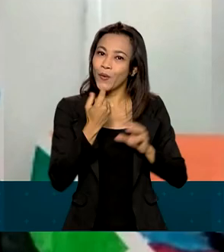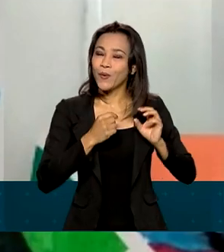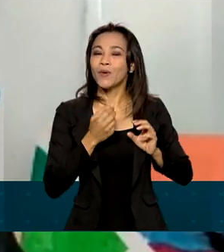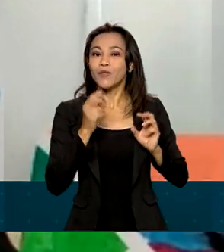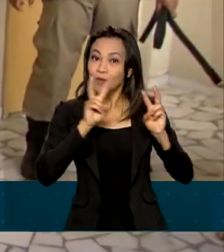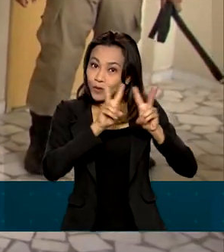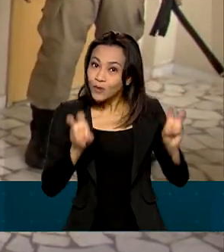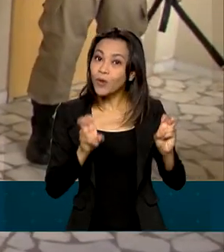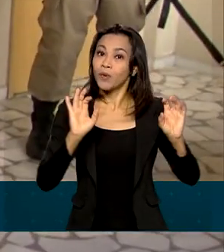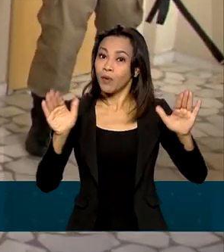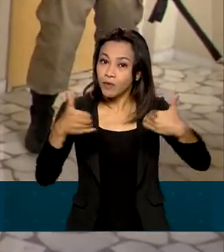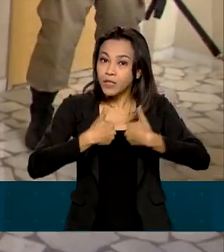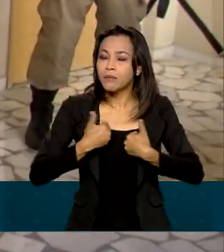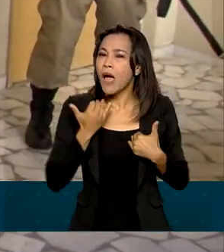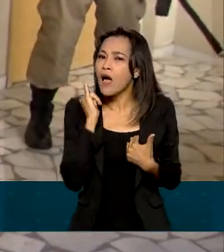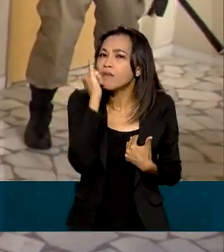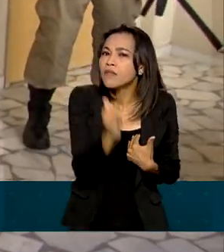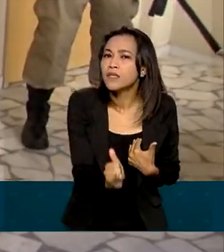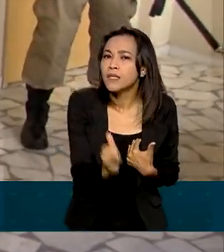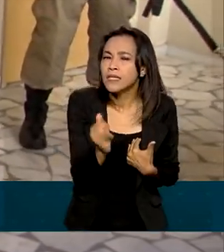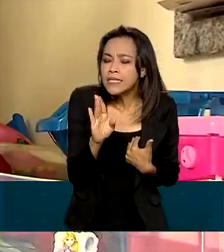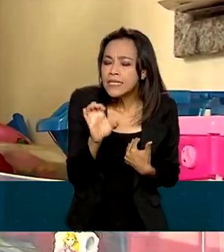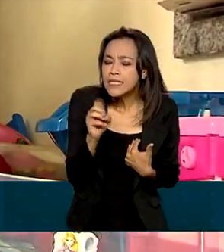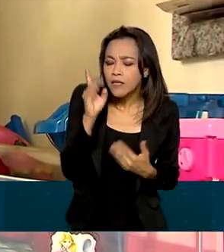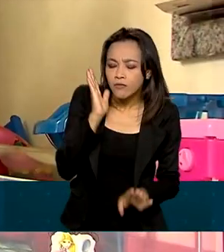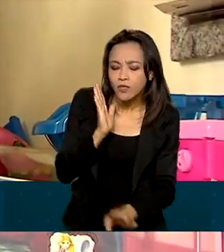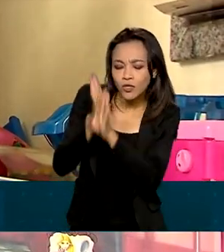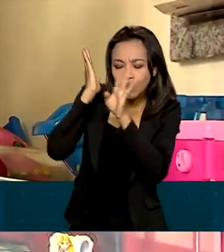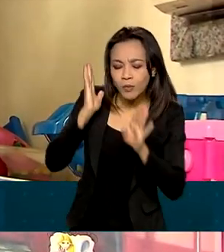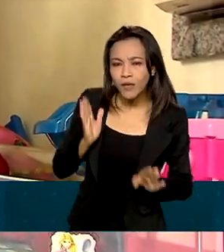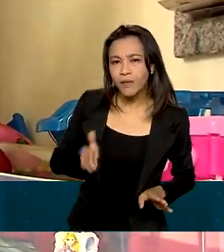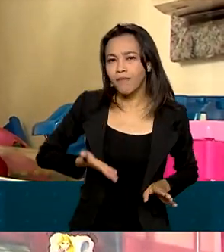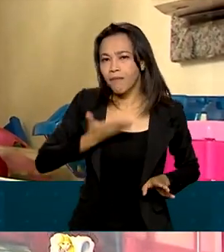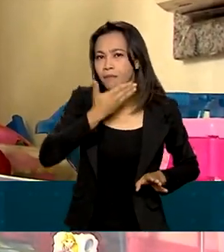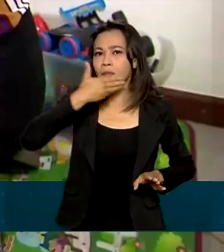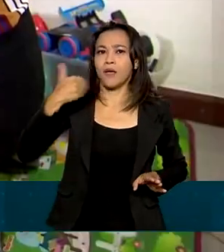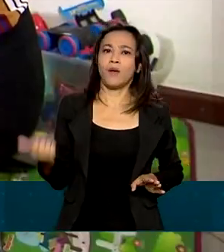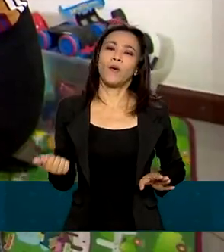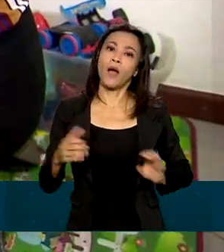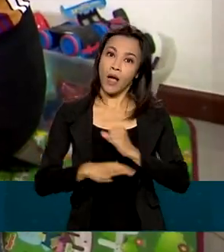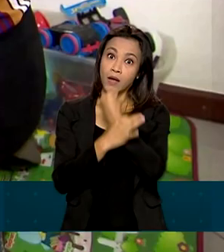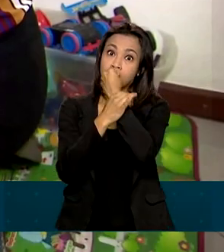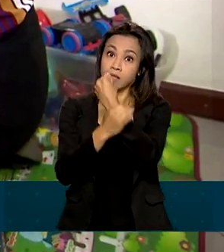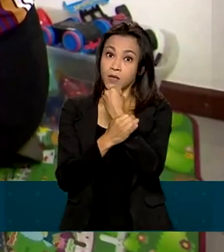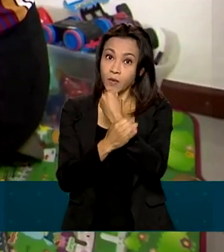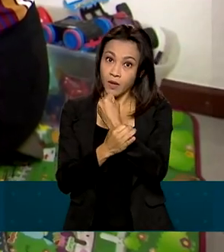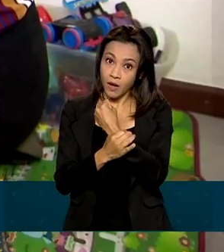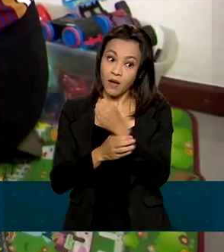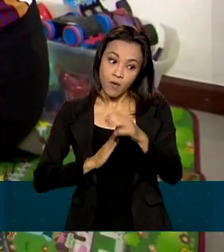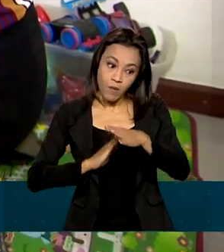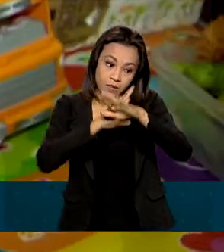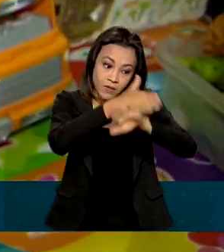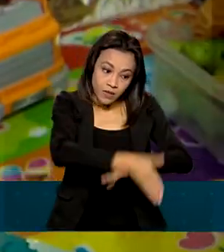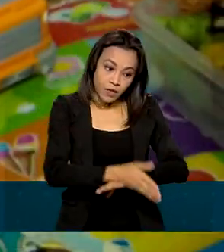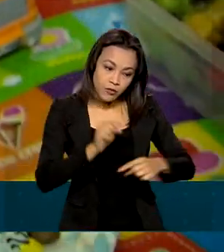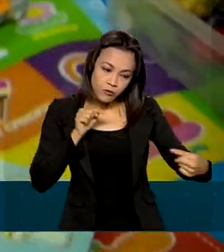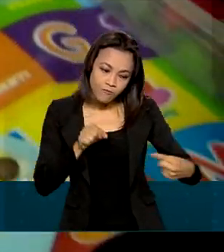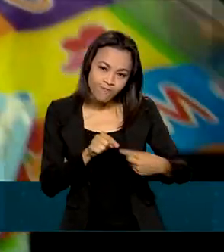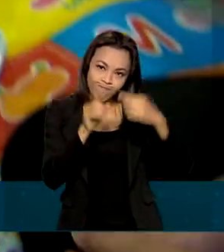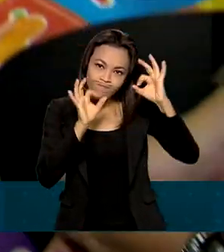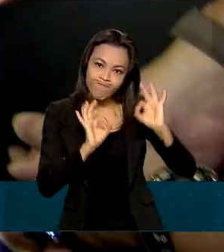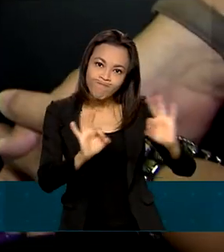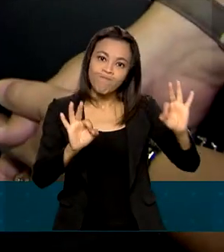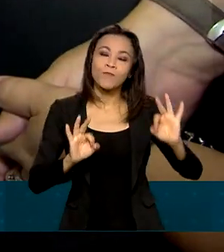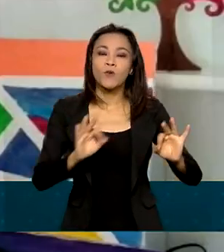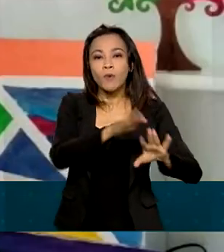o Autismo, alerta que quanto mais cedo o diagnóstico, maiores as chances de garantir o acesso adequado à educação das crianças